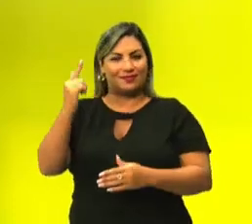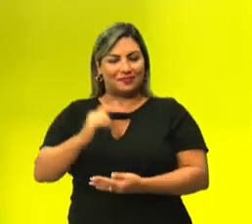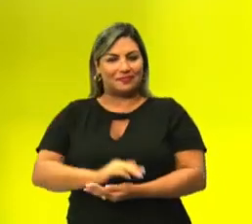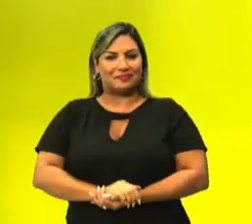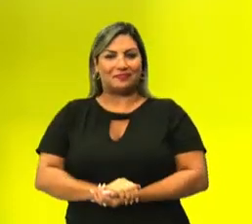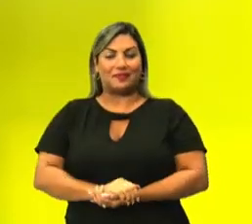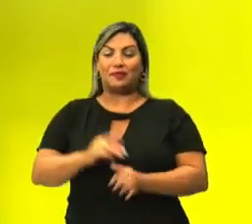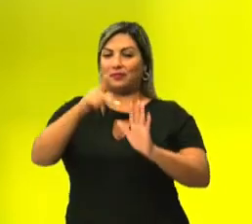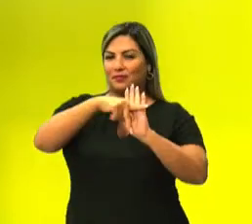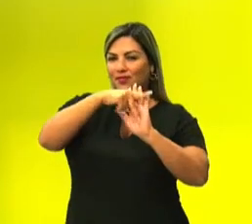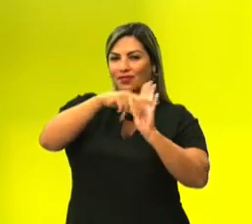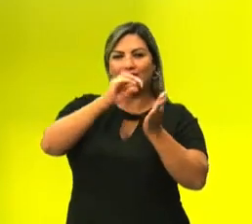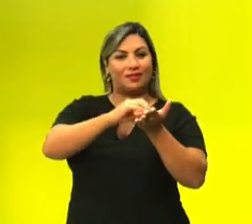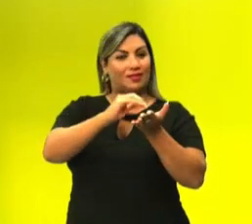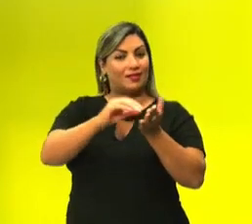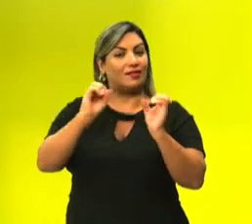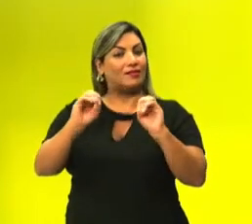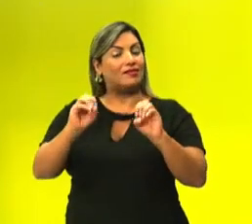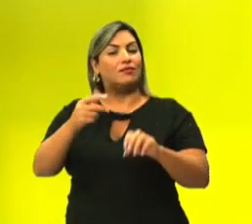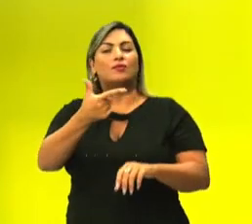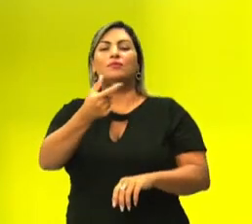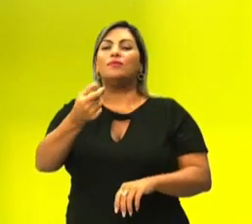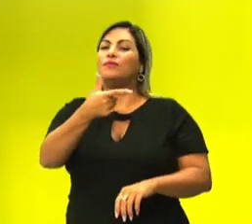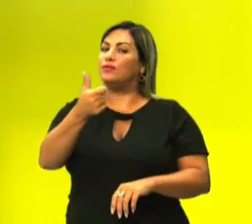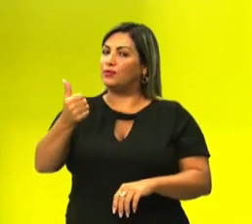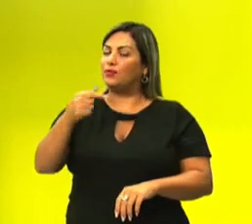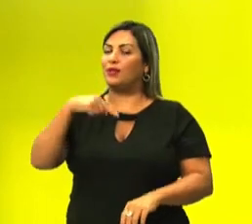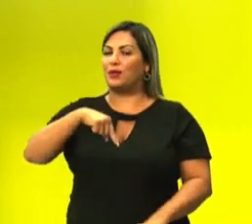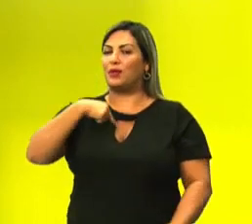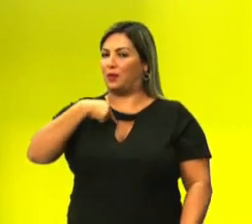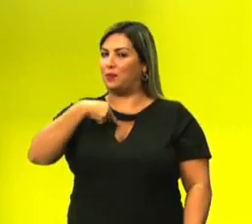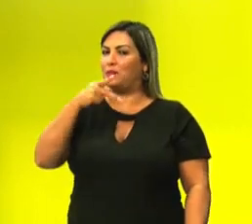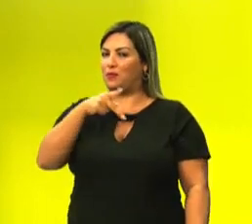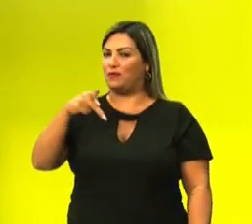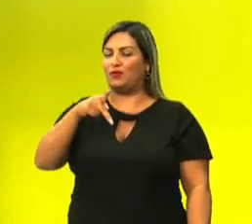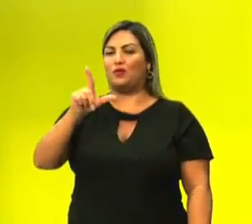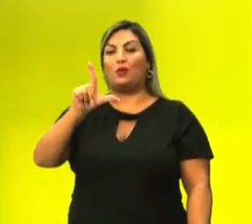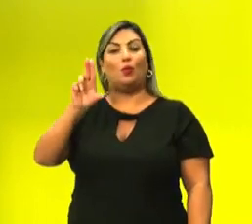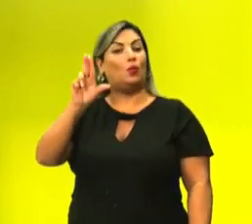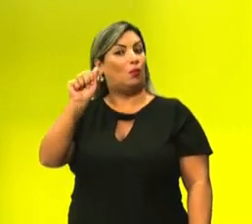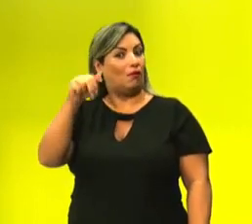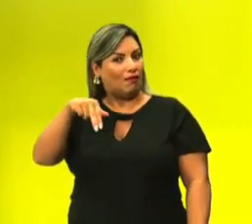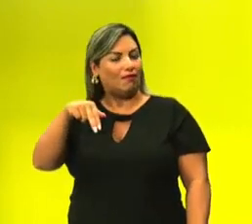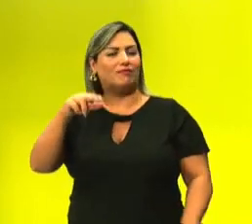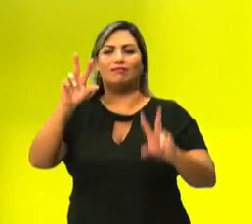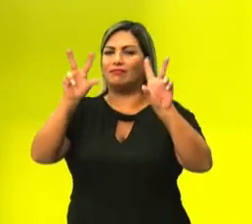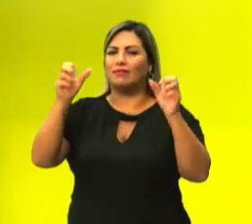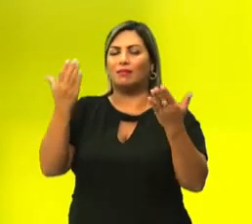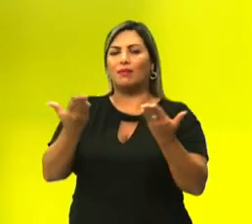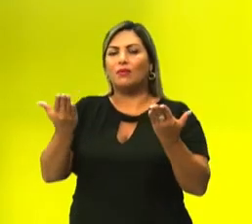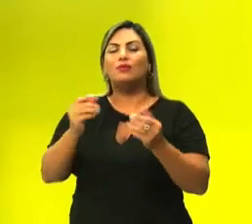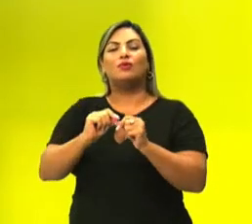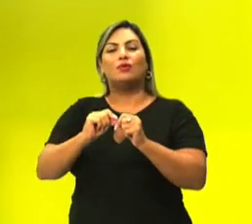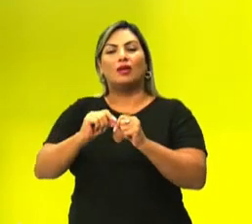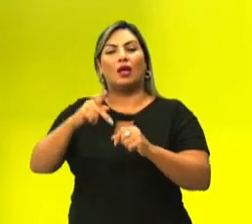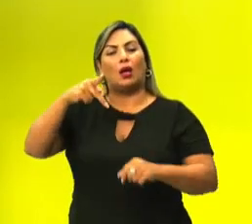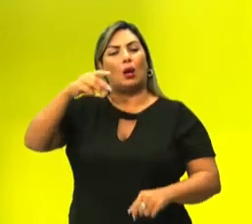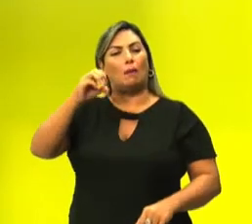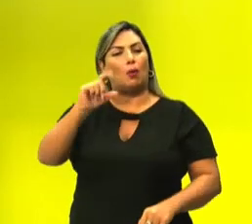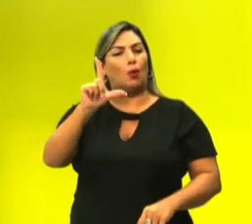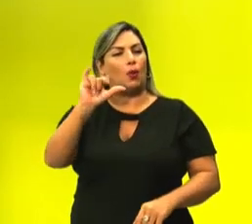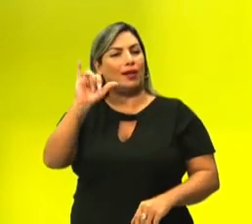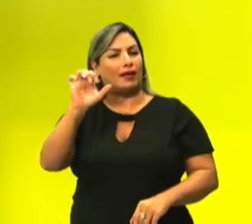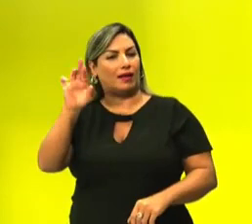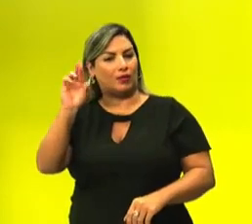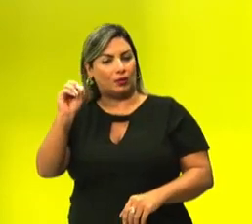Goiás. Esse é o Projeto Seduca em Ação 2021, eu sou o professor Luan e o nosso tema de hoje é sobre poliedros e corpos